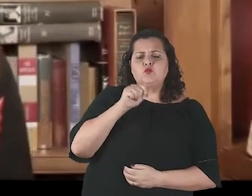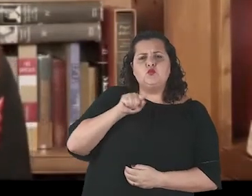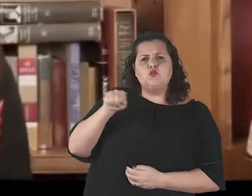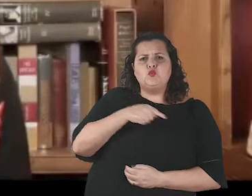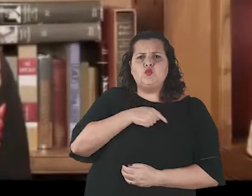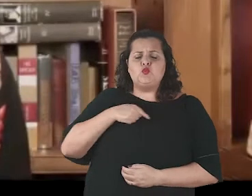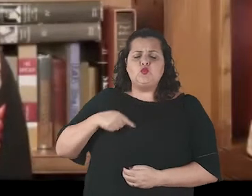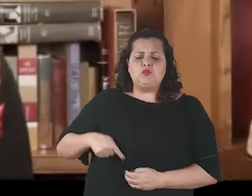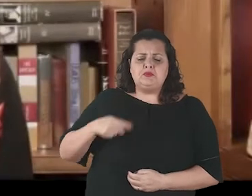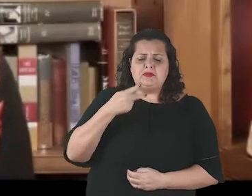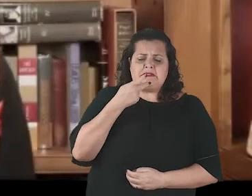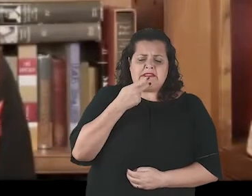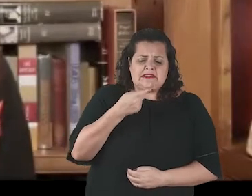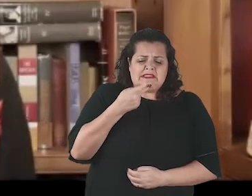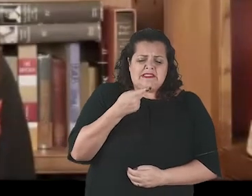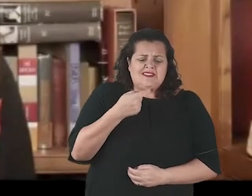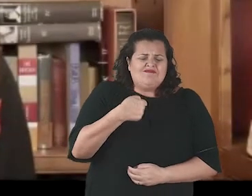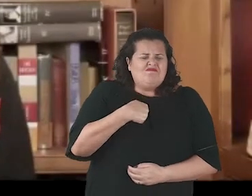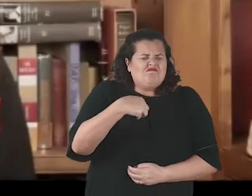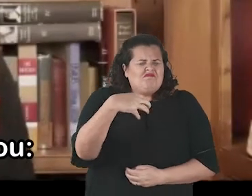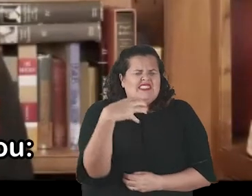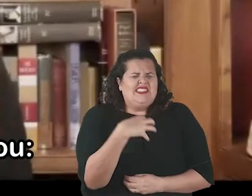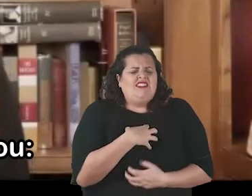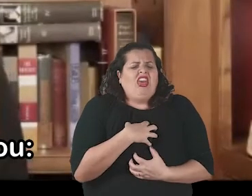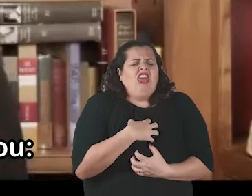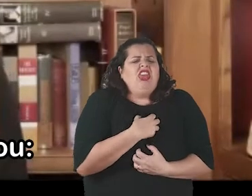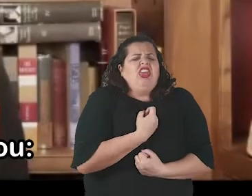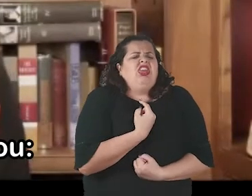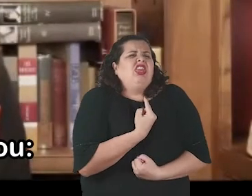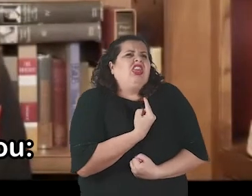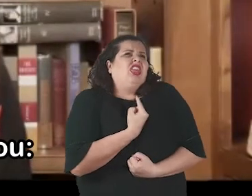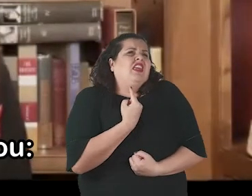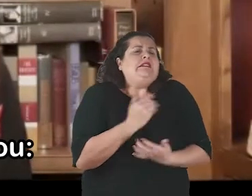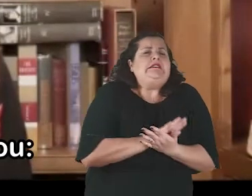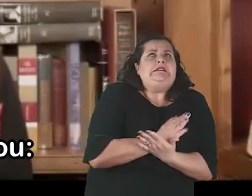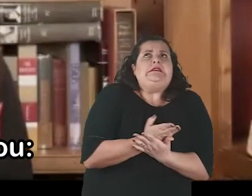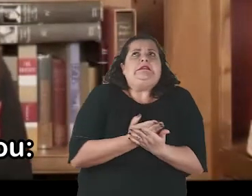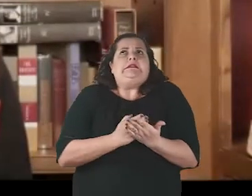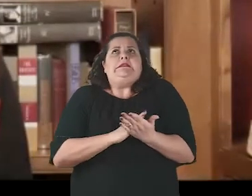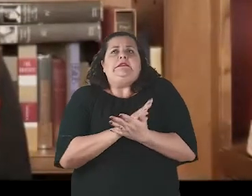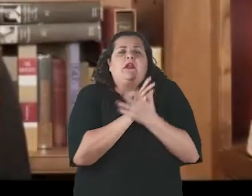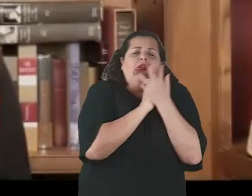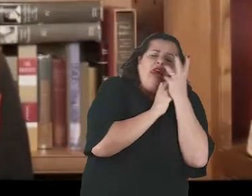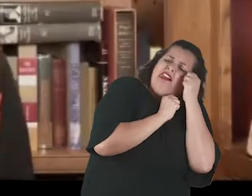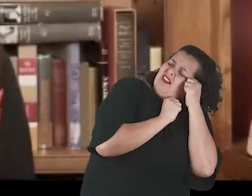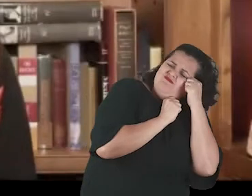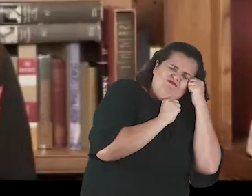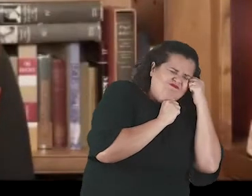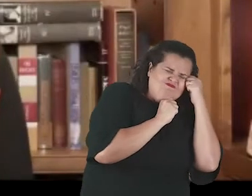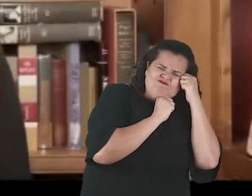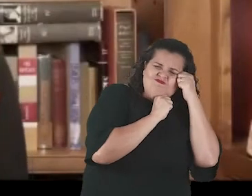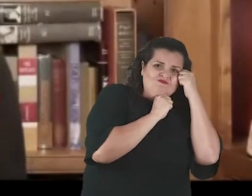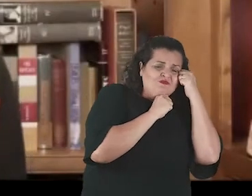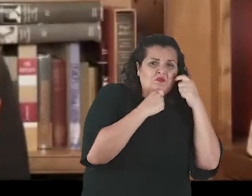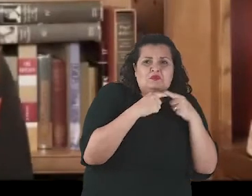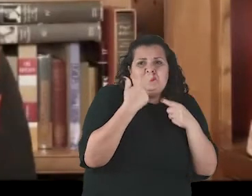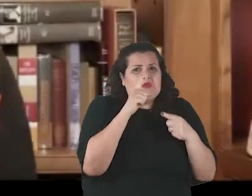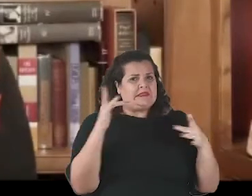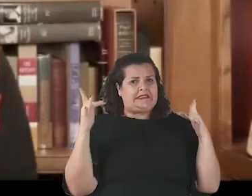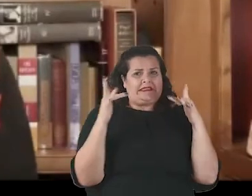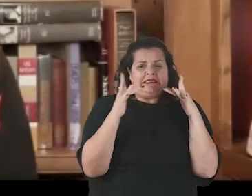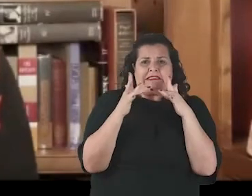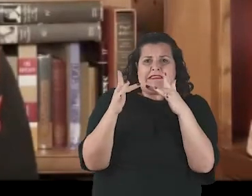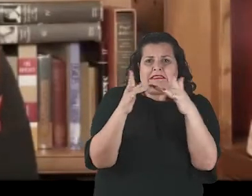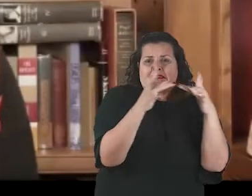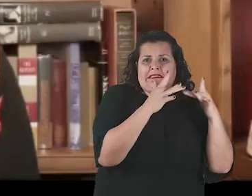conectar com outras pessoas, disse uma menina chinesa. Um menino argentino se queixou. O